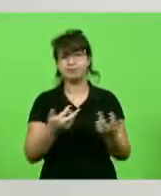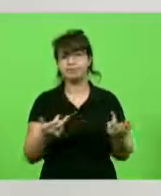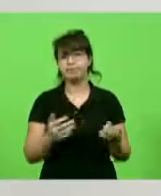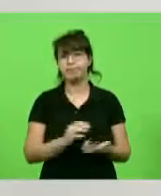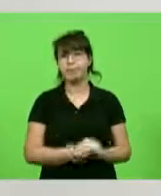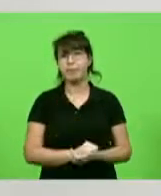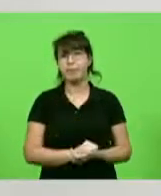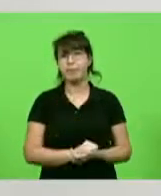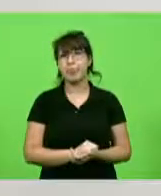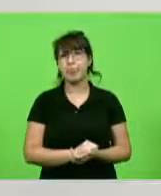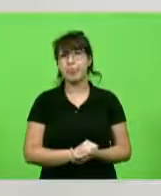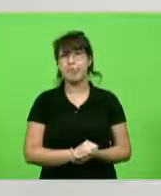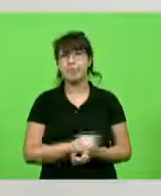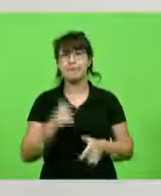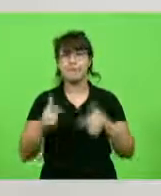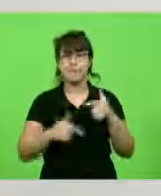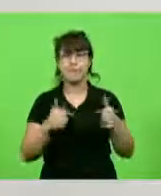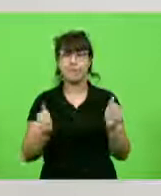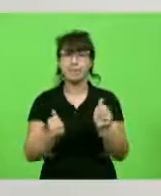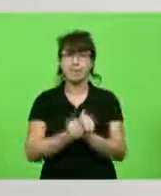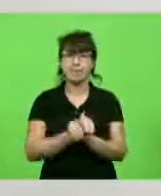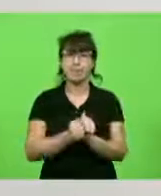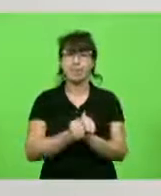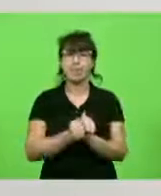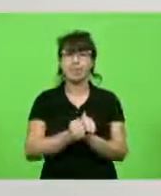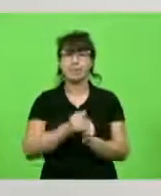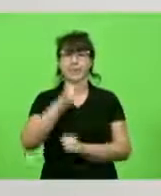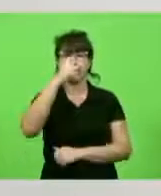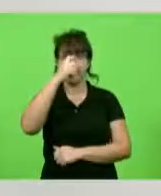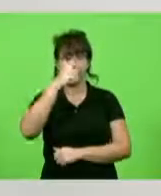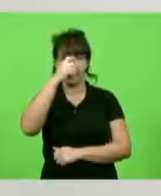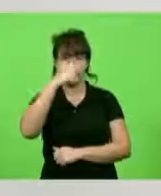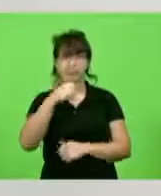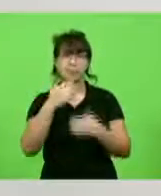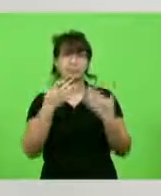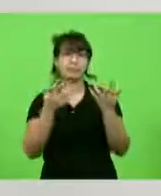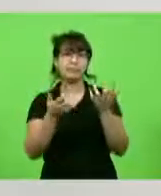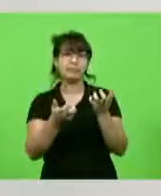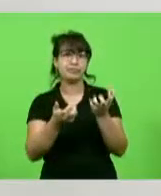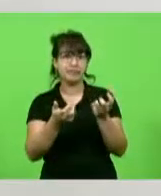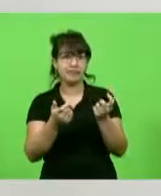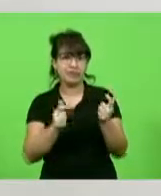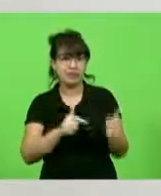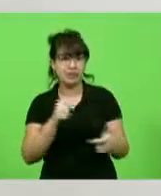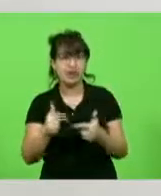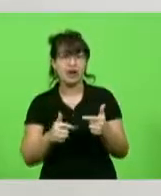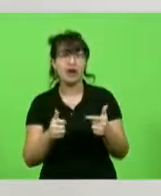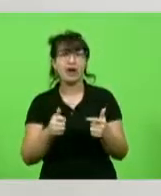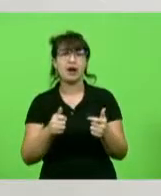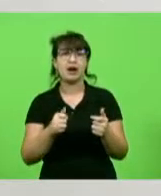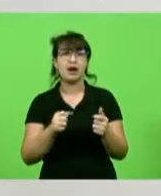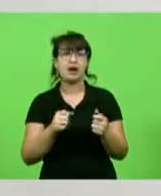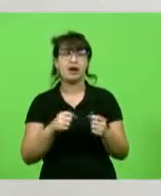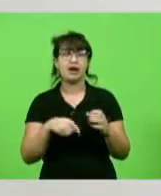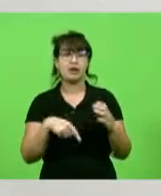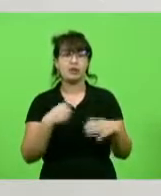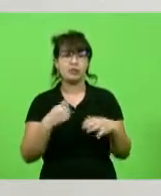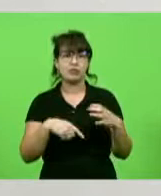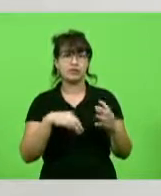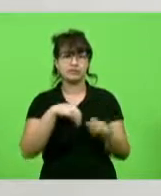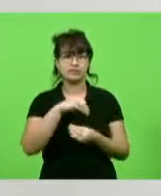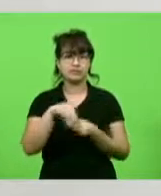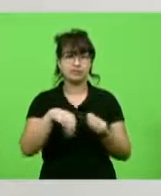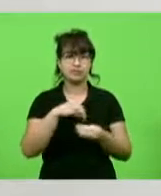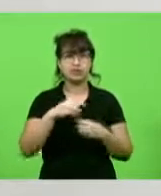também com o deputado Maurício Scudillac, tivemos o prazer de estar junto, frente à comissão mista, que discutiu os